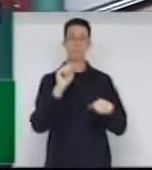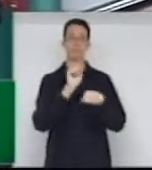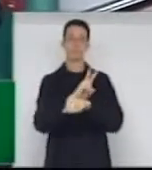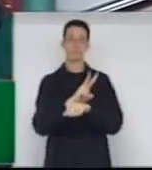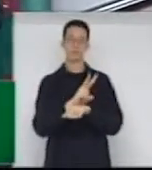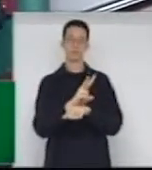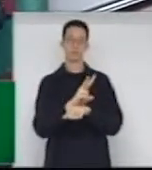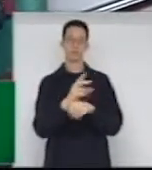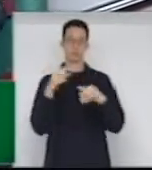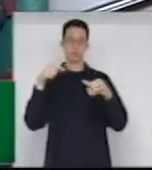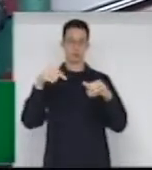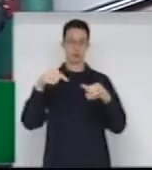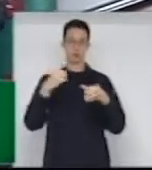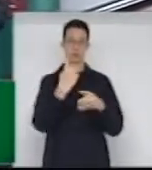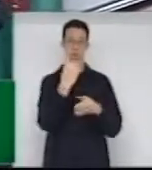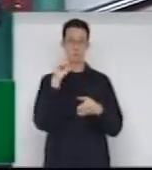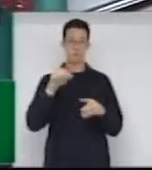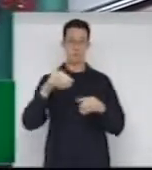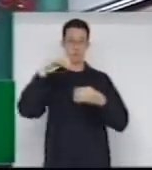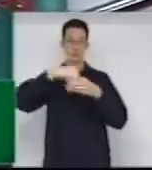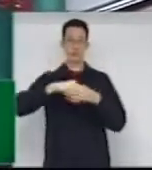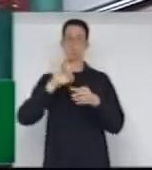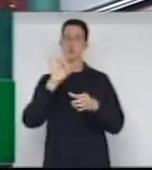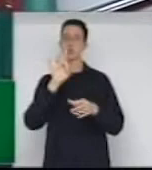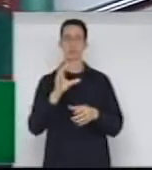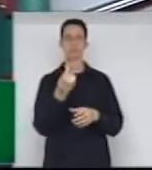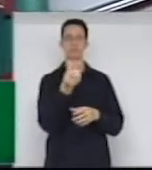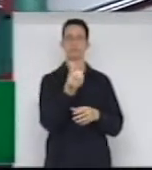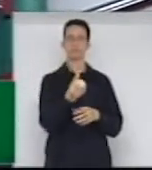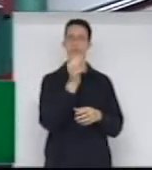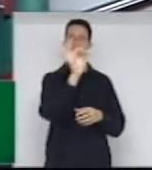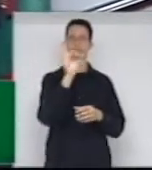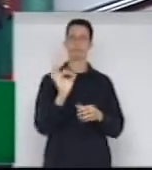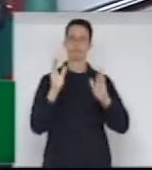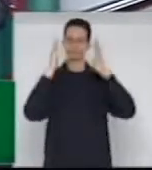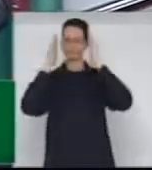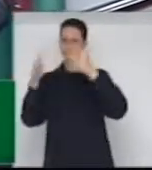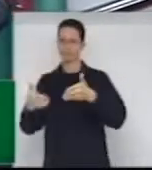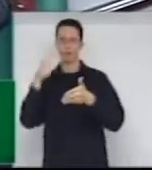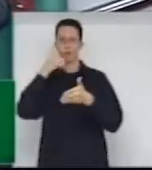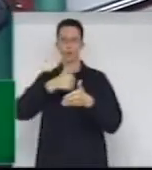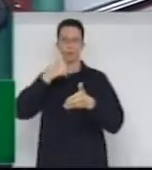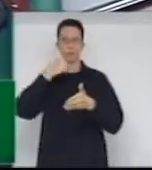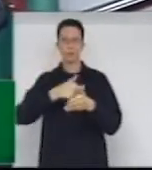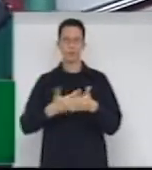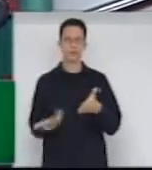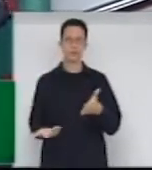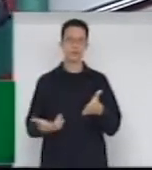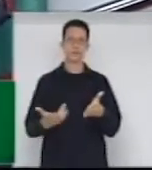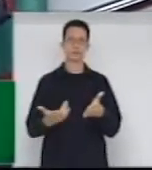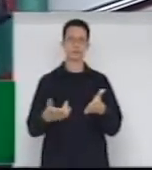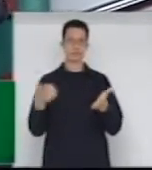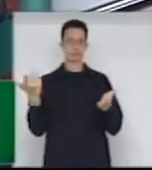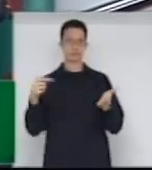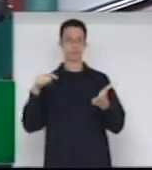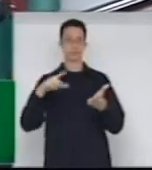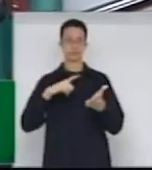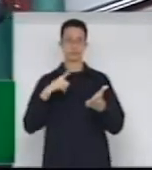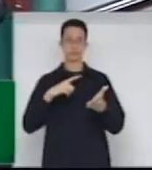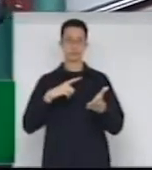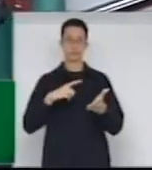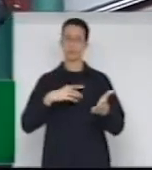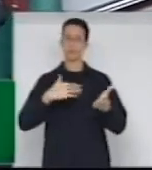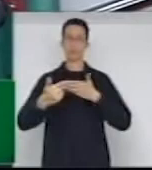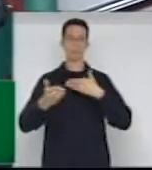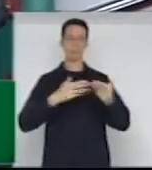dentre estas, somente 6% é destinado ao sexo feminino, mesmo sendo para a mesma